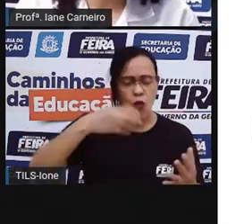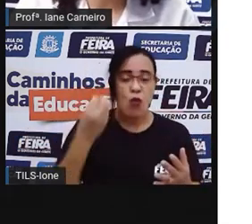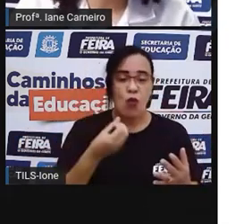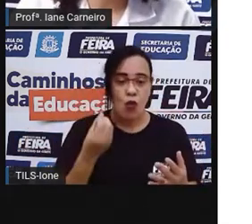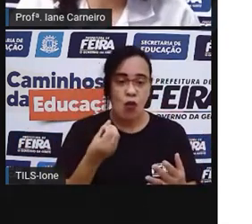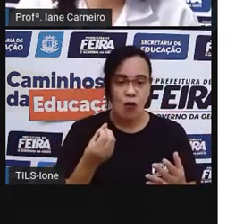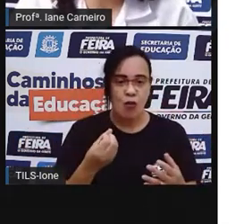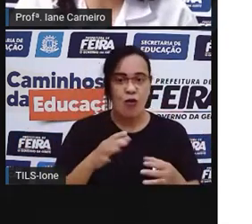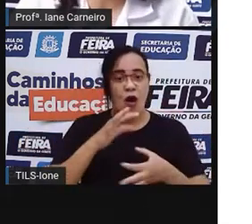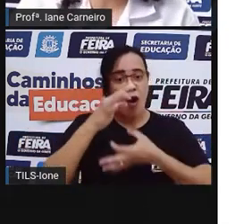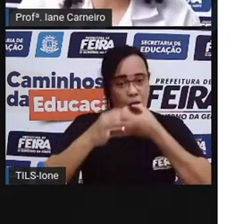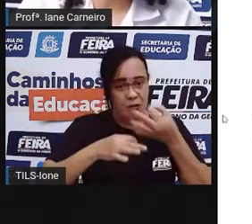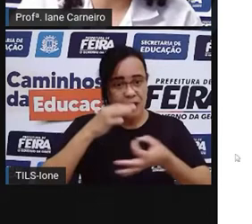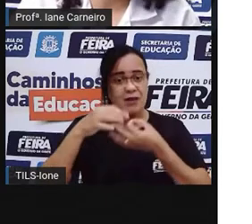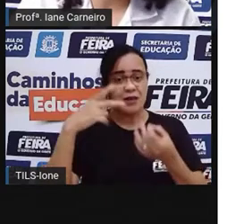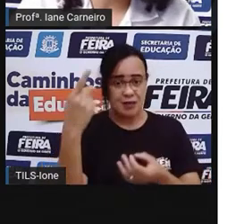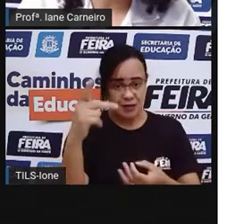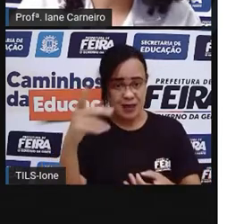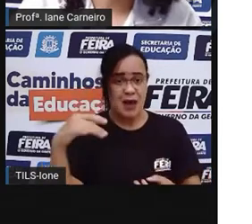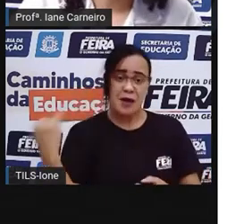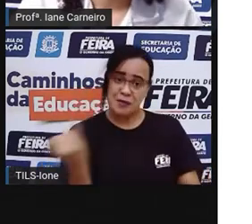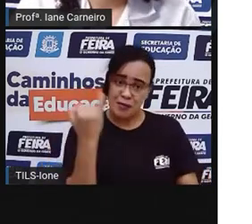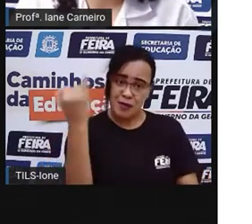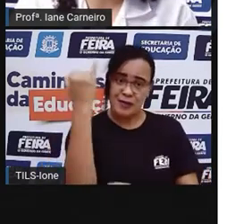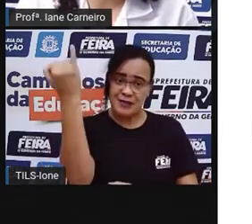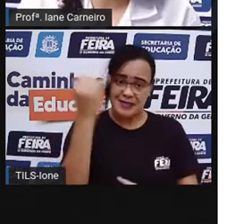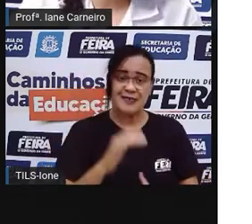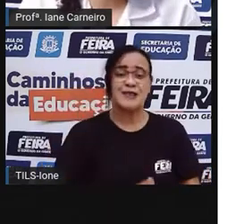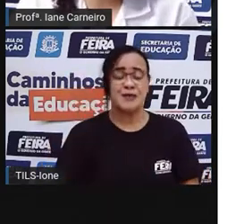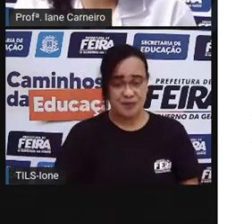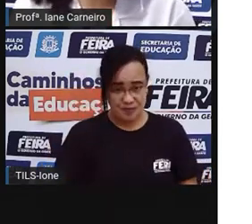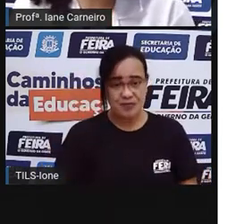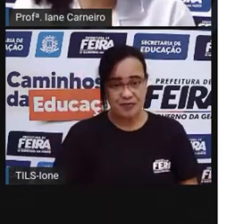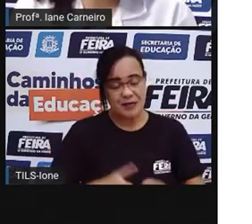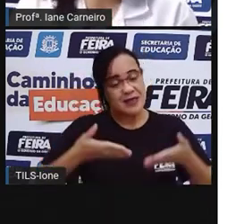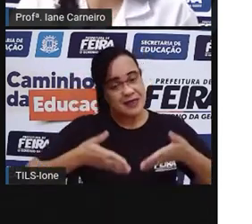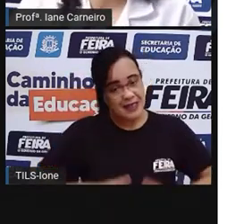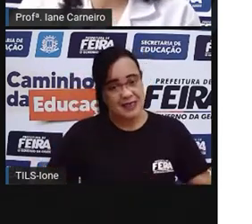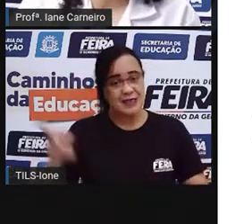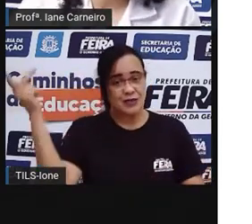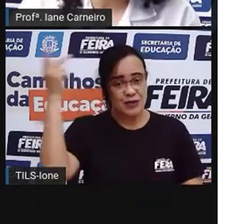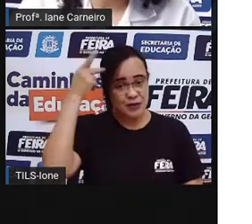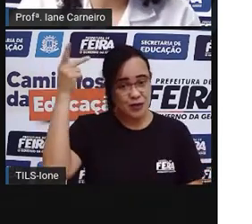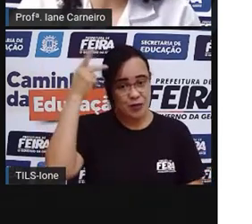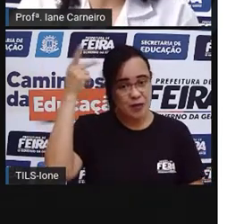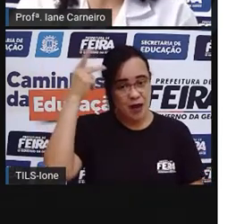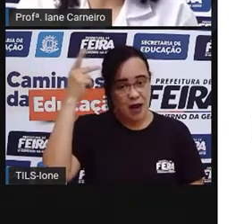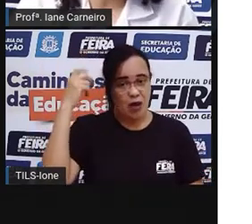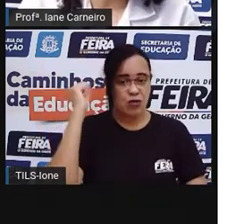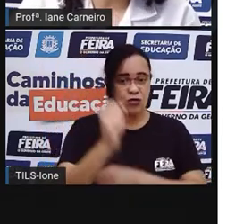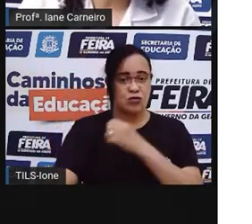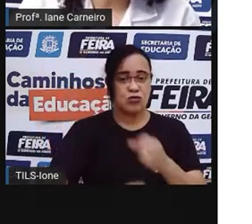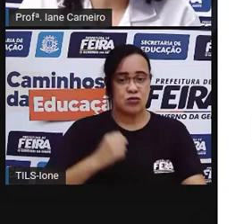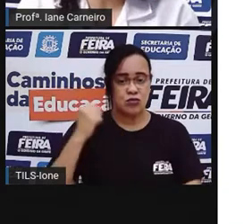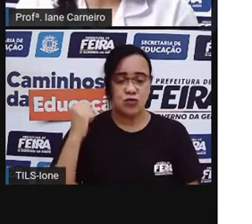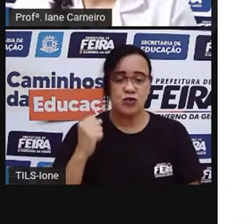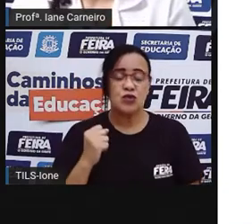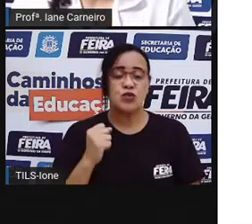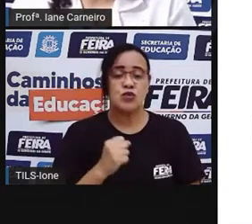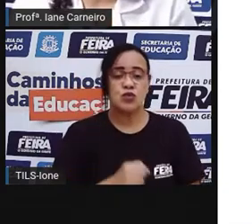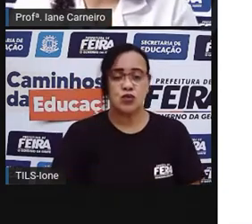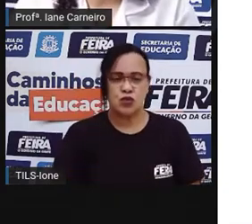ó, em Pariatinga, em São Paulo. Nasceu em 22 de julho de 1926, e ele faleceu em